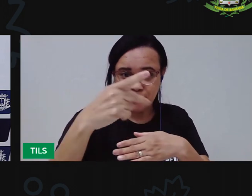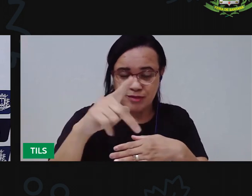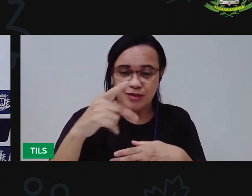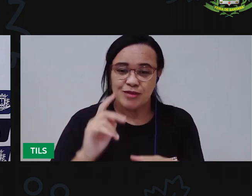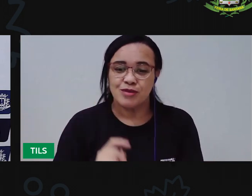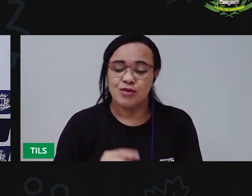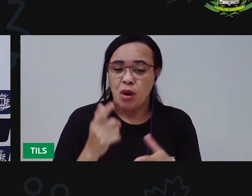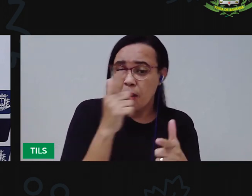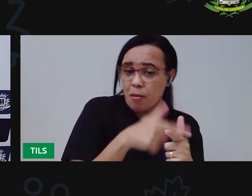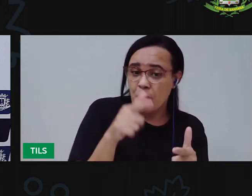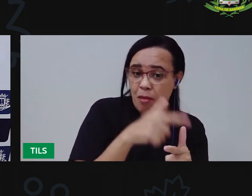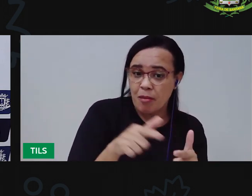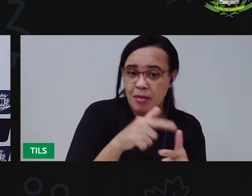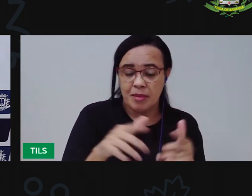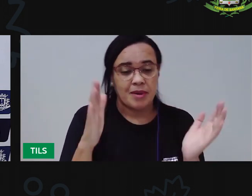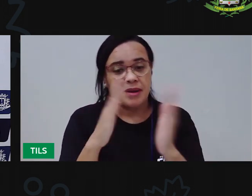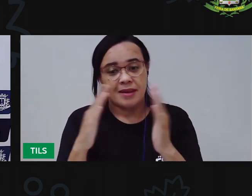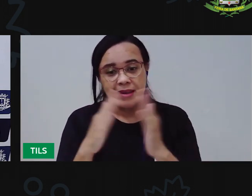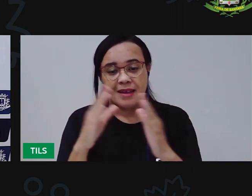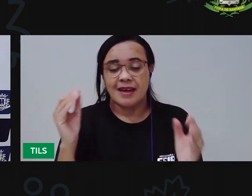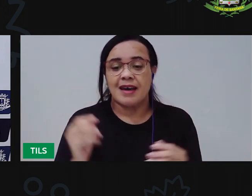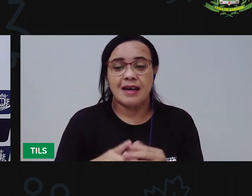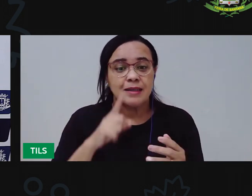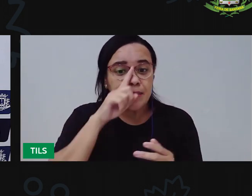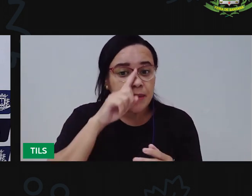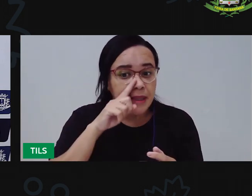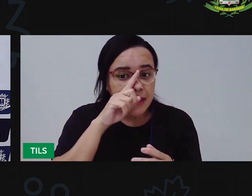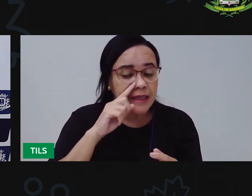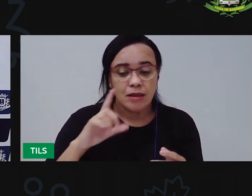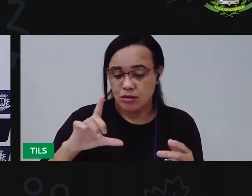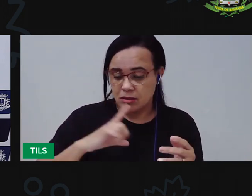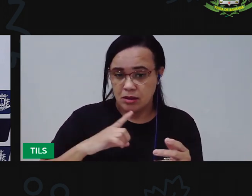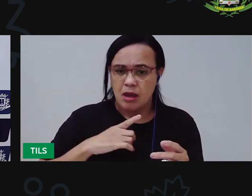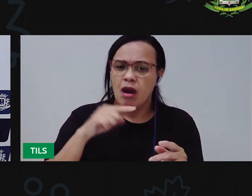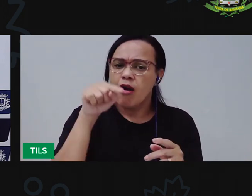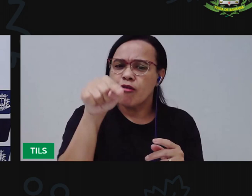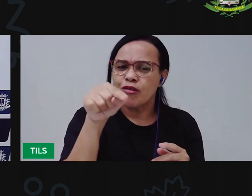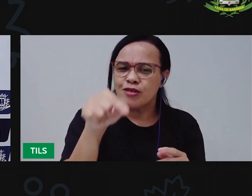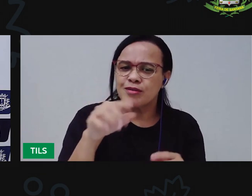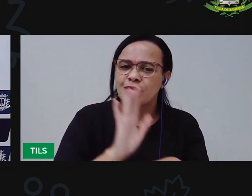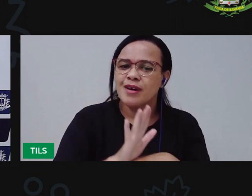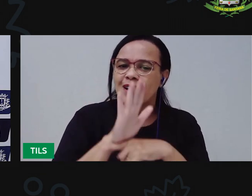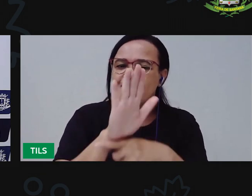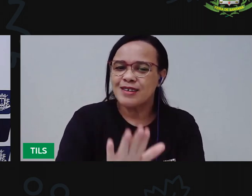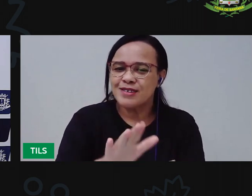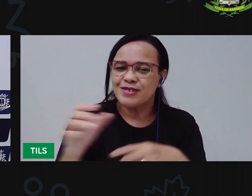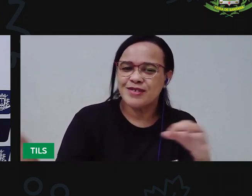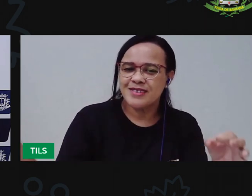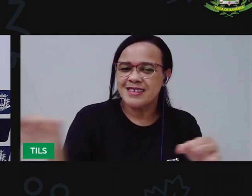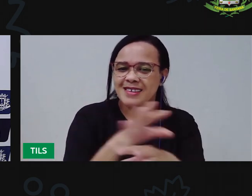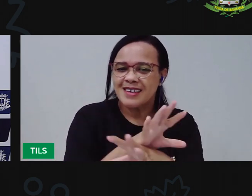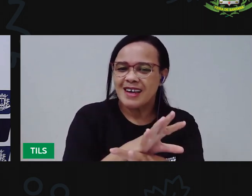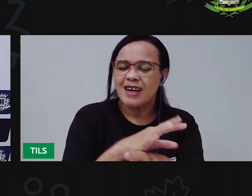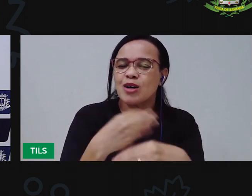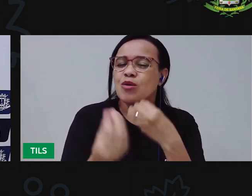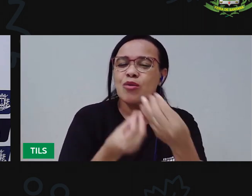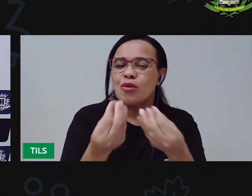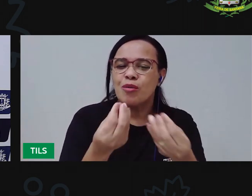problema dessas aí. Que apresentam perigos às crianças, né? Perigos domésticos às crianças.